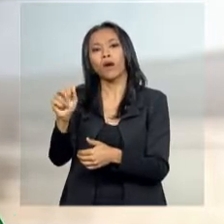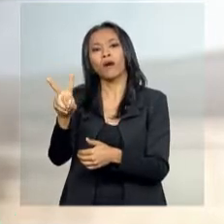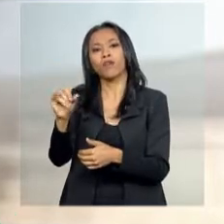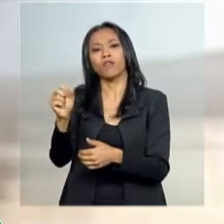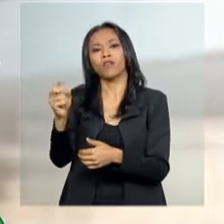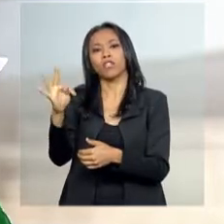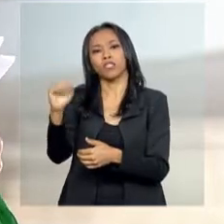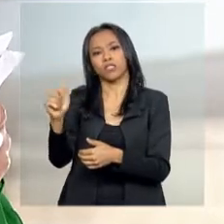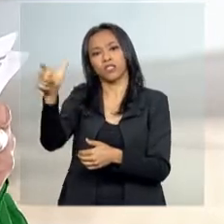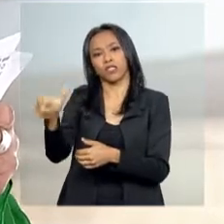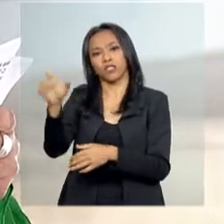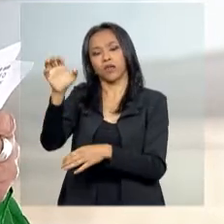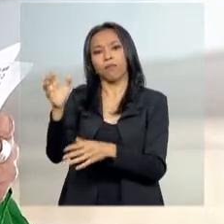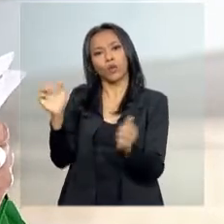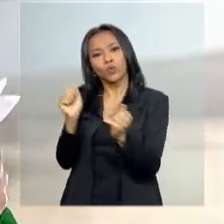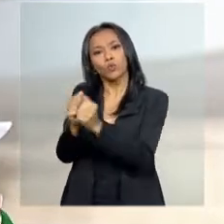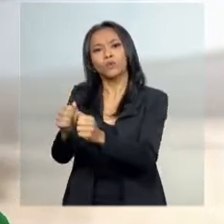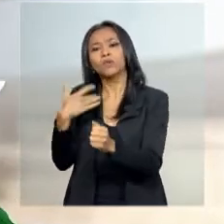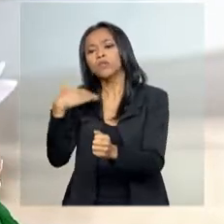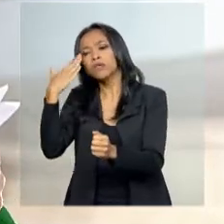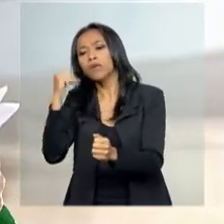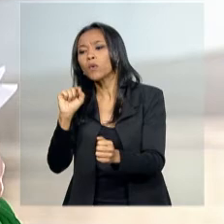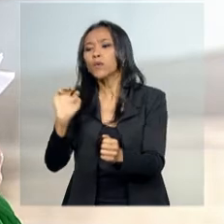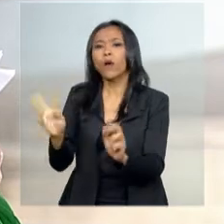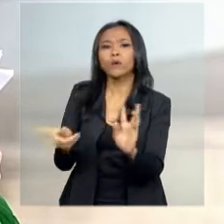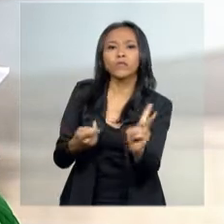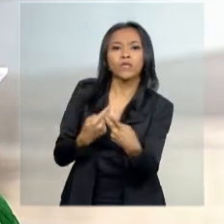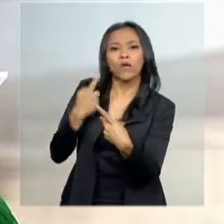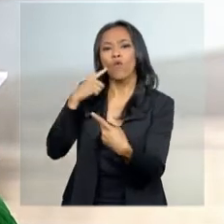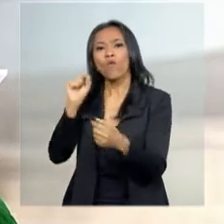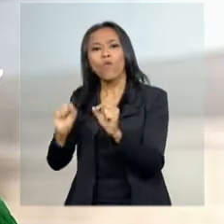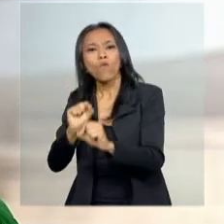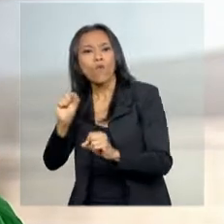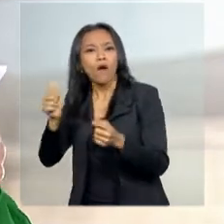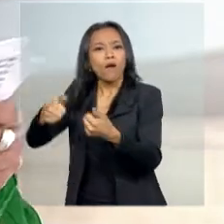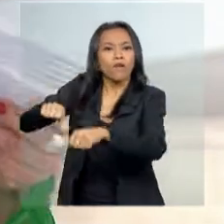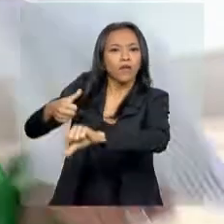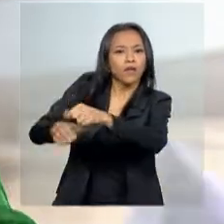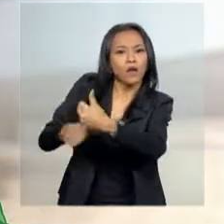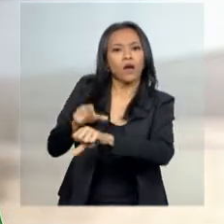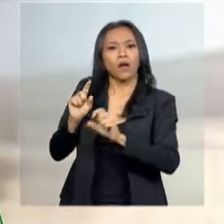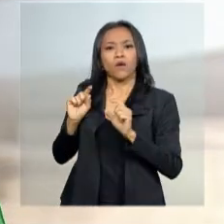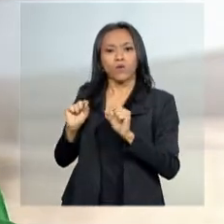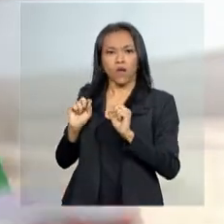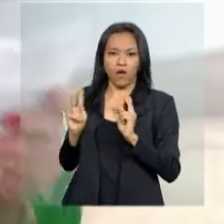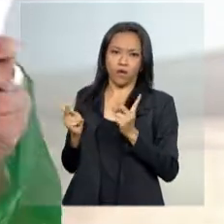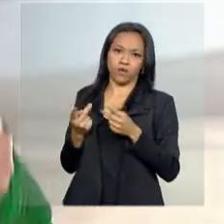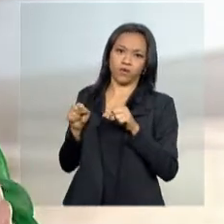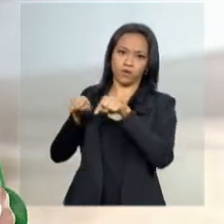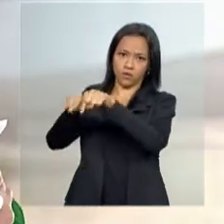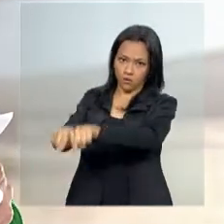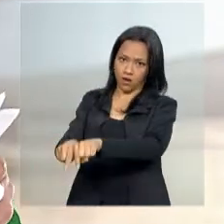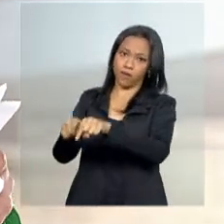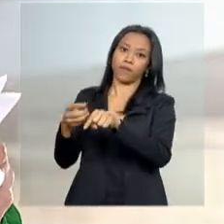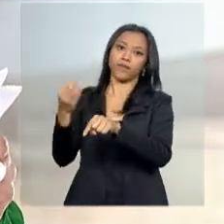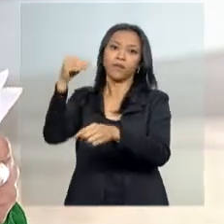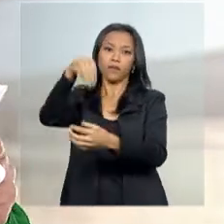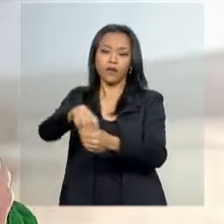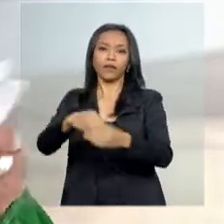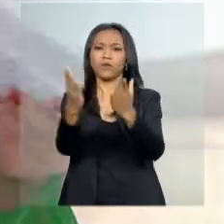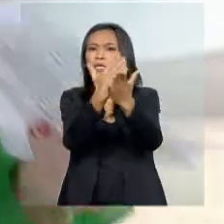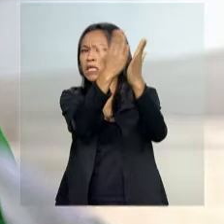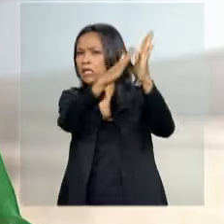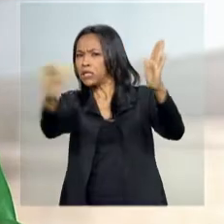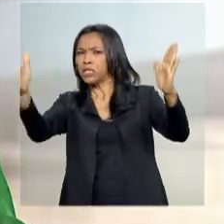acompanhar o trabalho das equipes para avaliar a extensão dos danos causados, tanto no acervo como nas instalações do